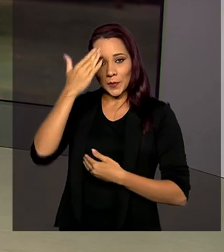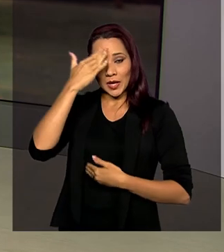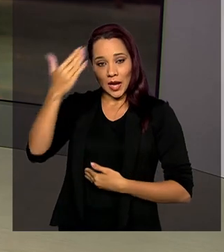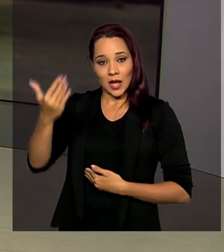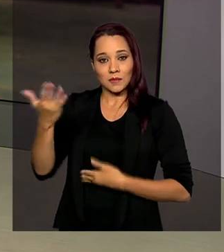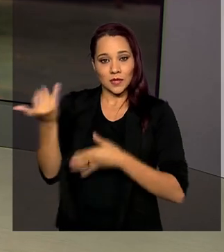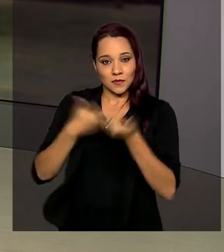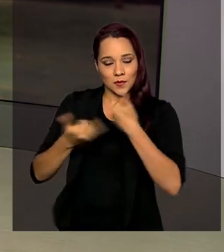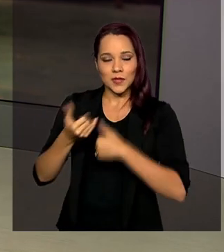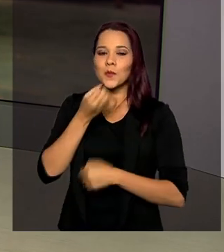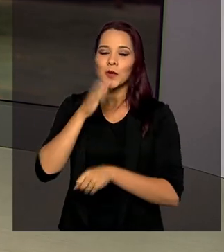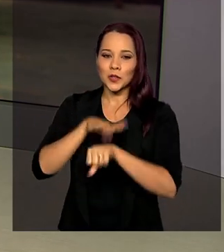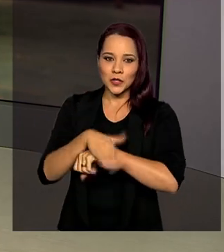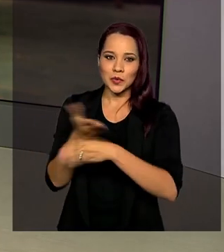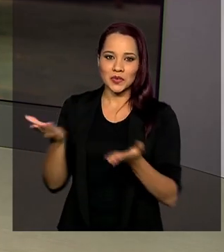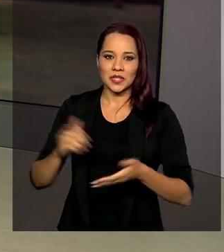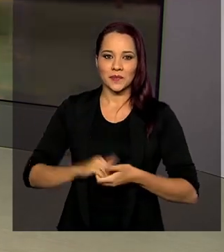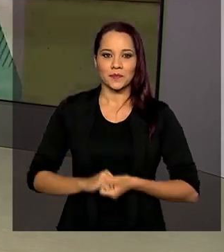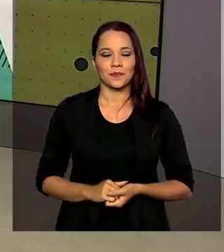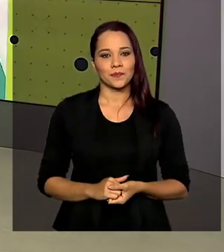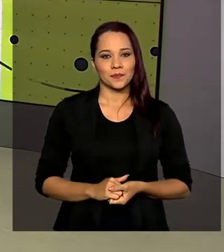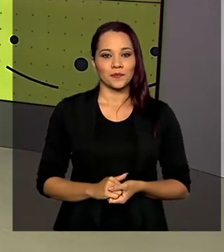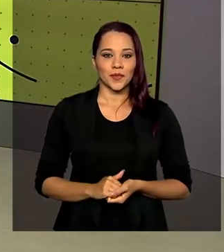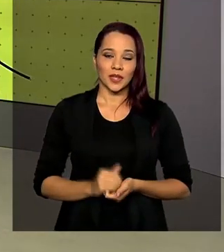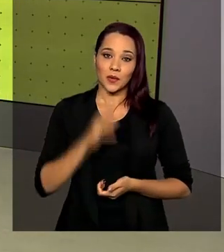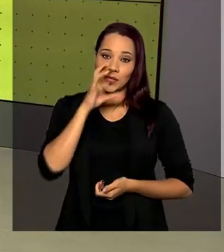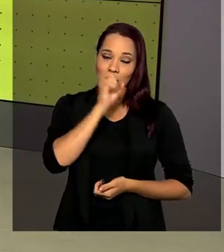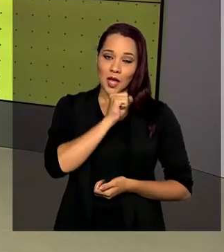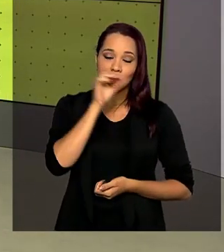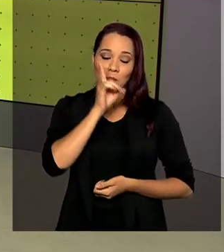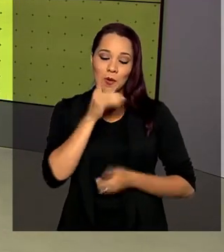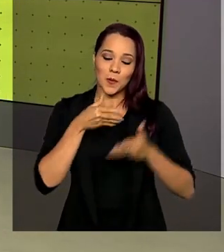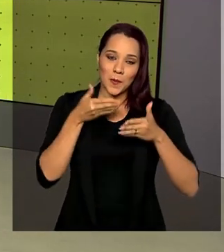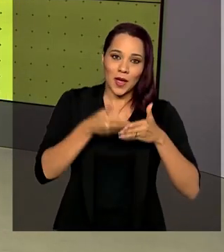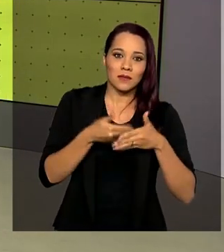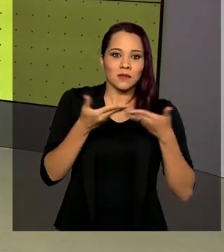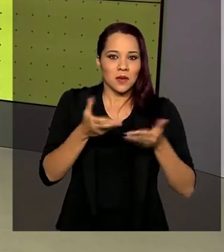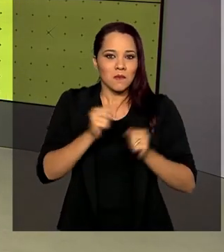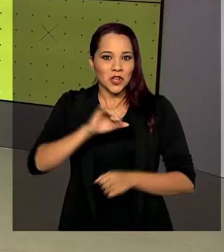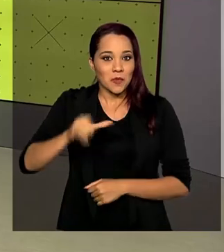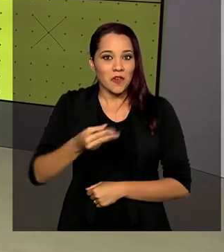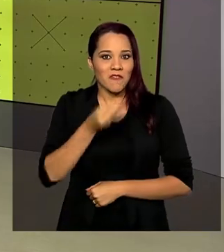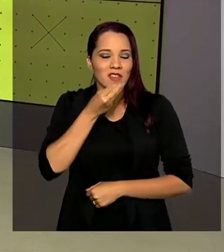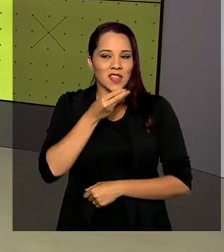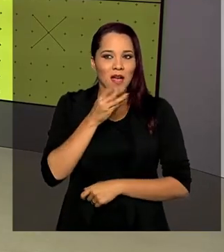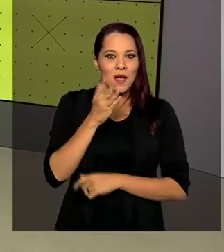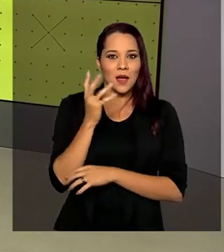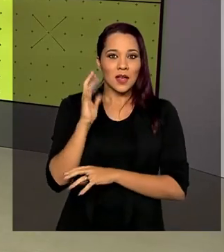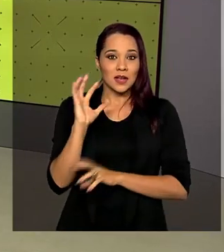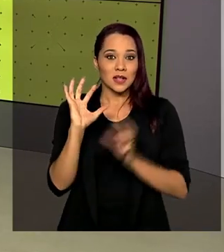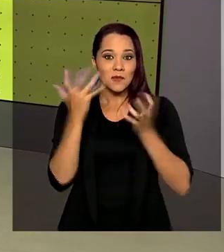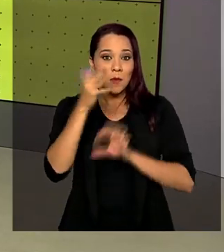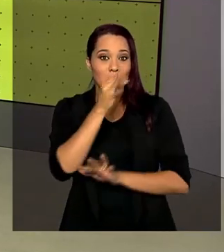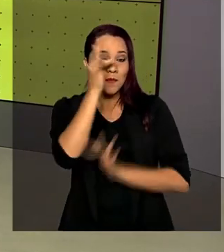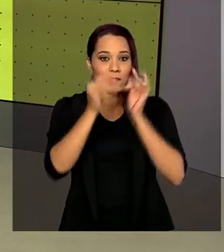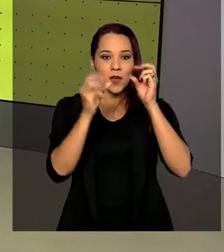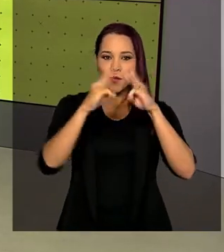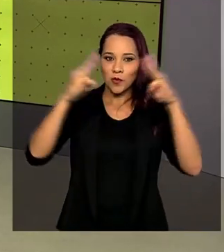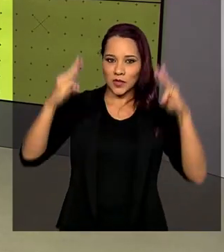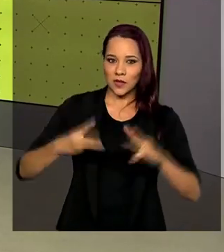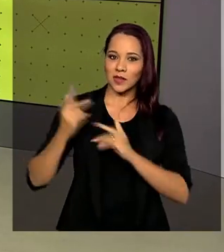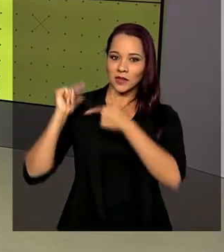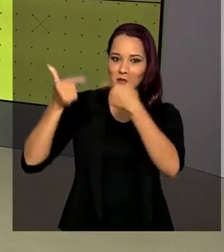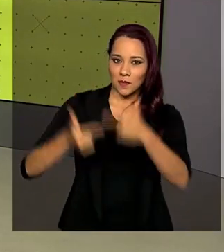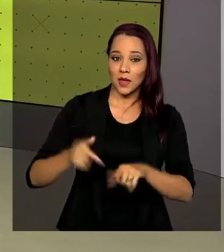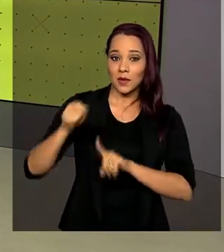informações. Uma ótima noite para você. Final de semana chegando e você pode aproveitar a Primavera dos Museus, tradicionalmente